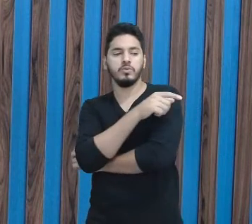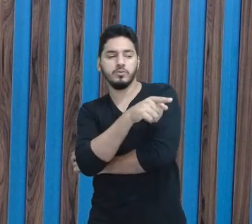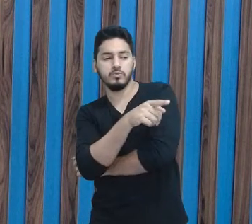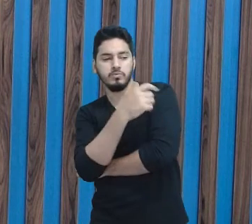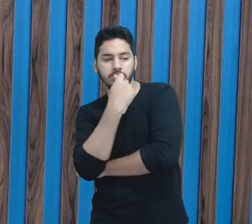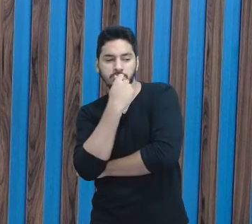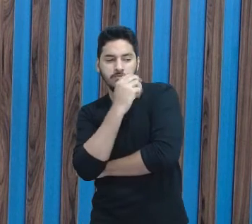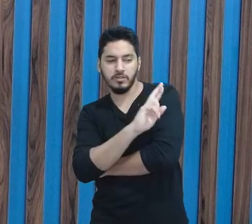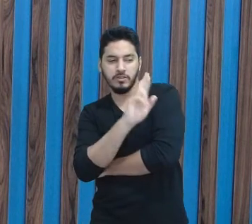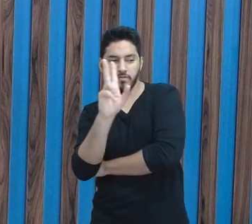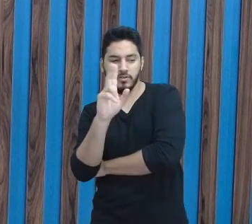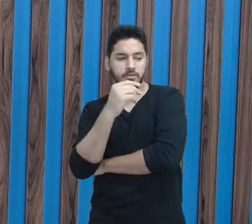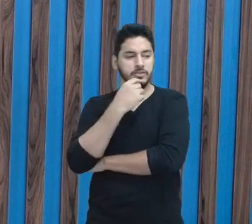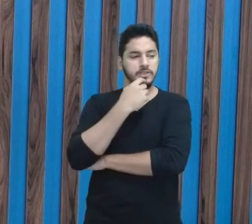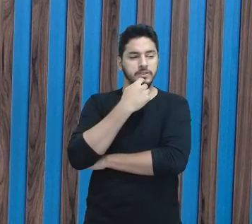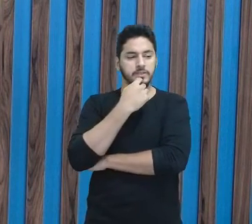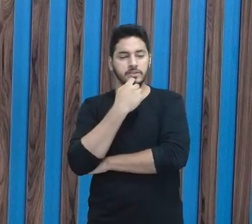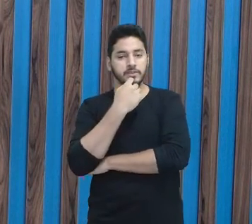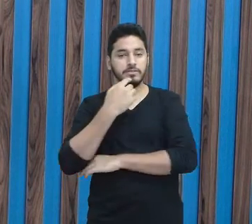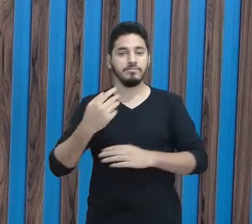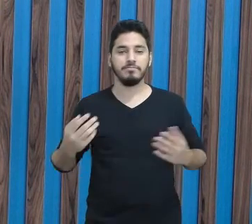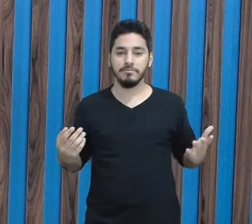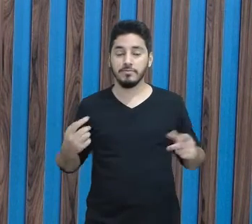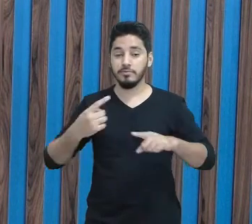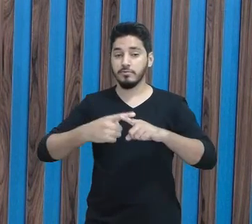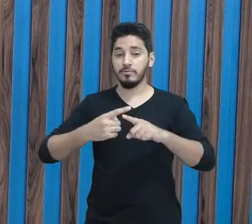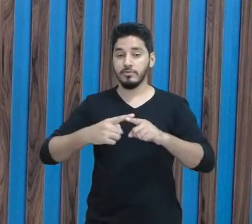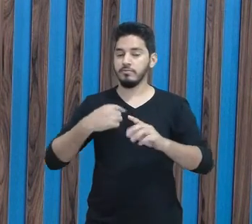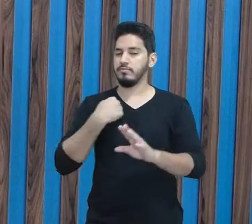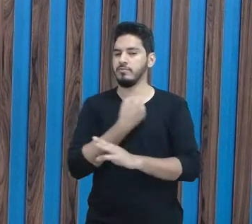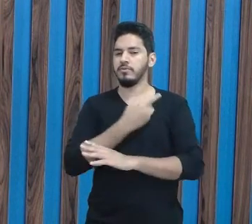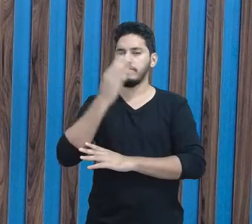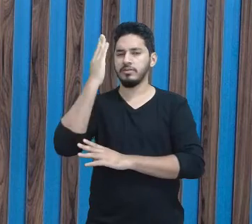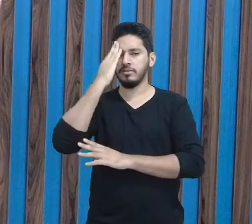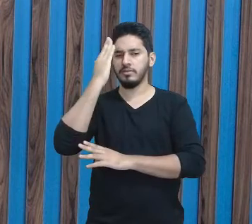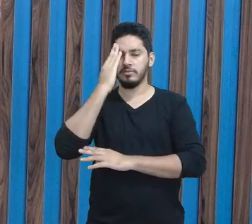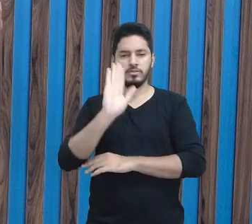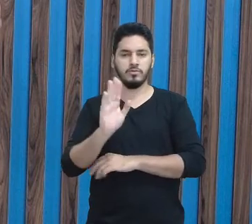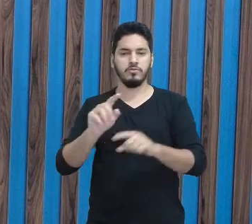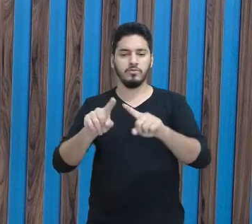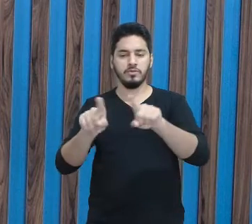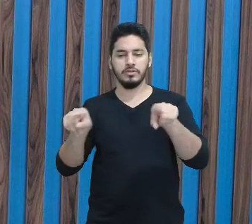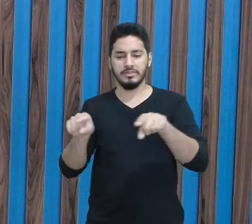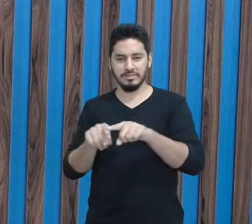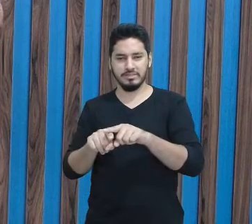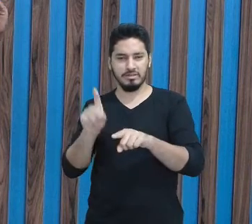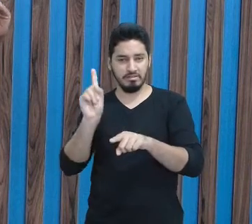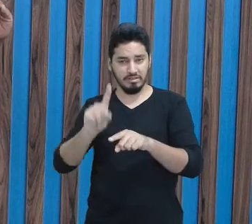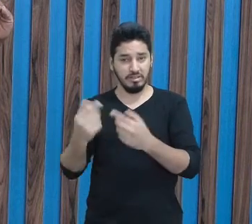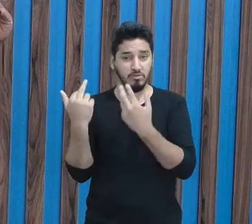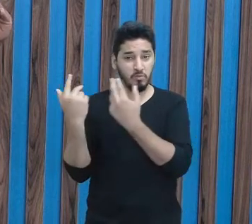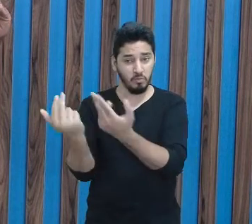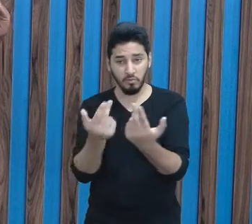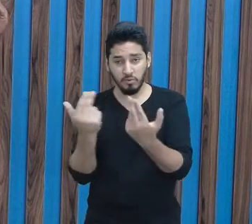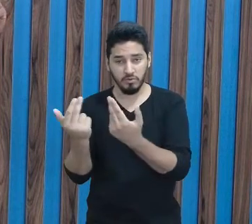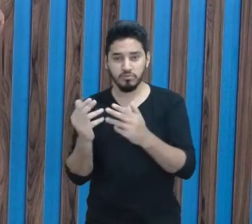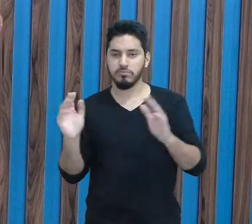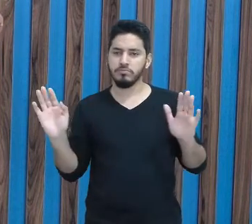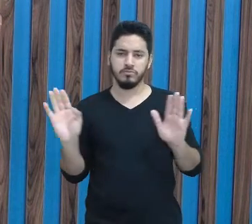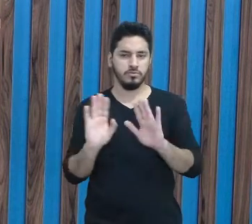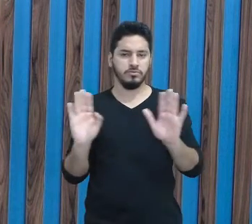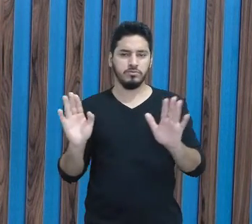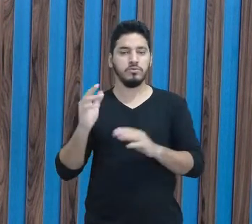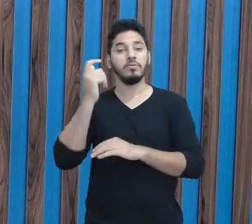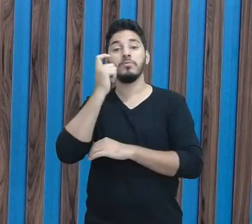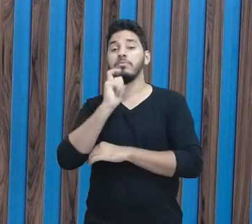de diferente? Porque entendemos que nenhuma sala, ela é homogênea, ninguém é igual a ninguém, como